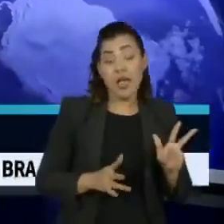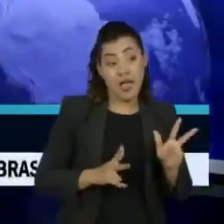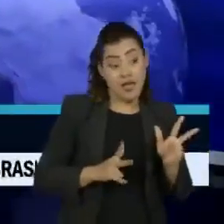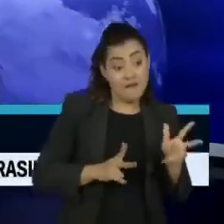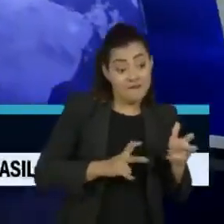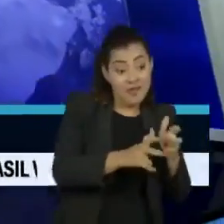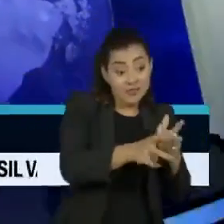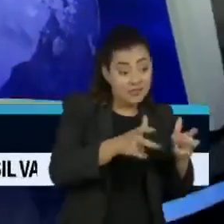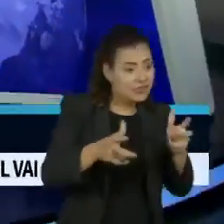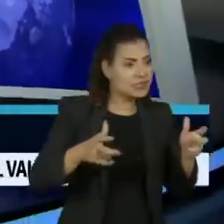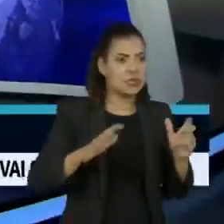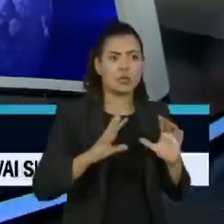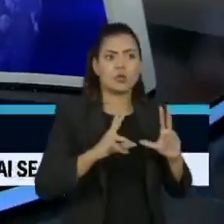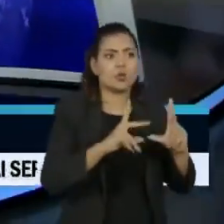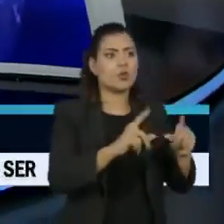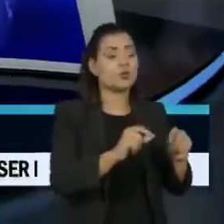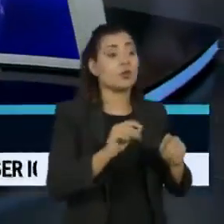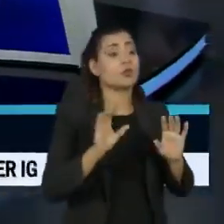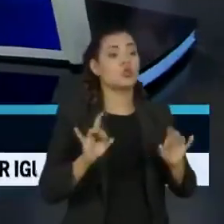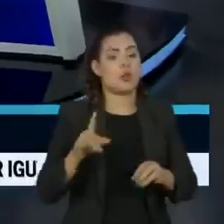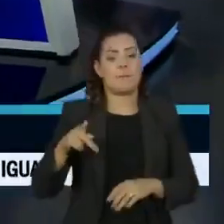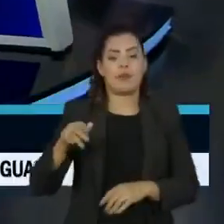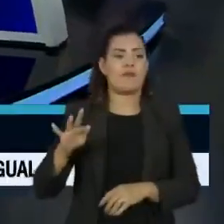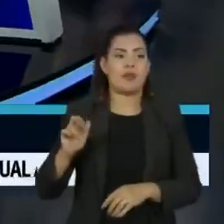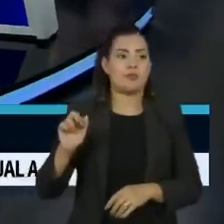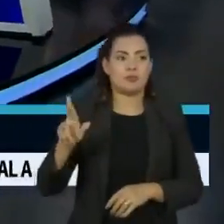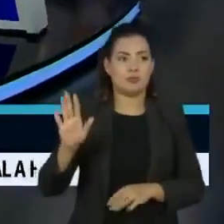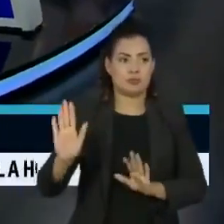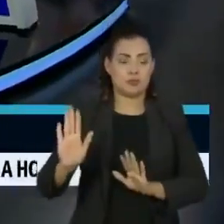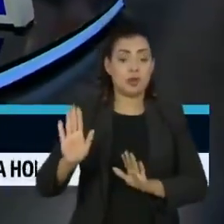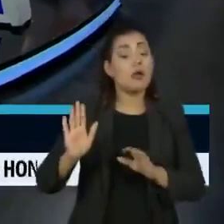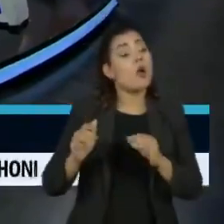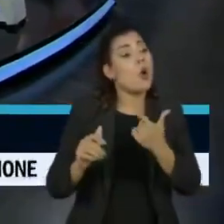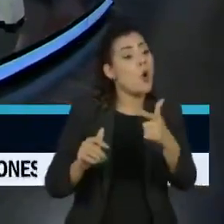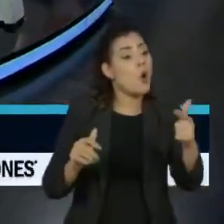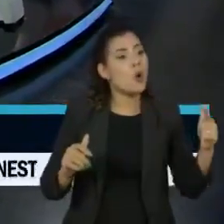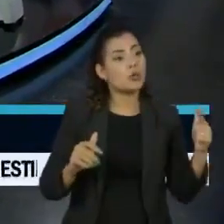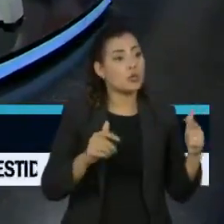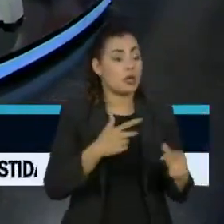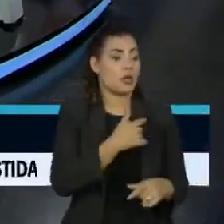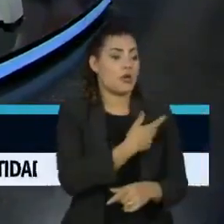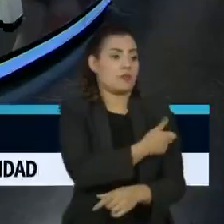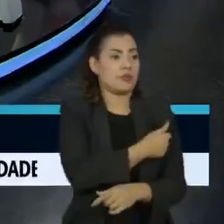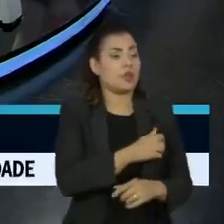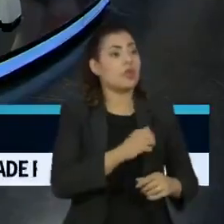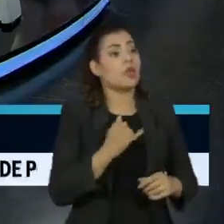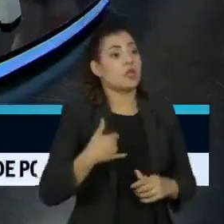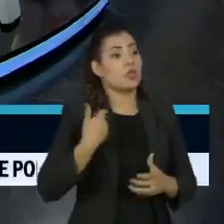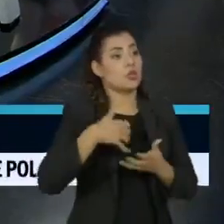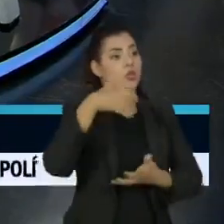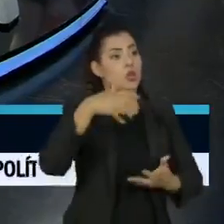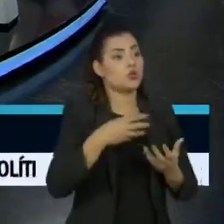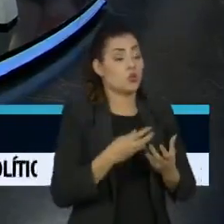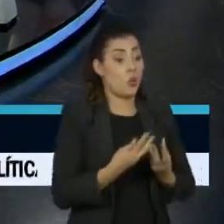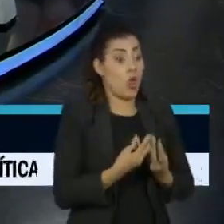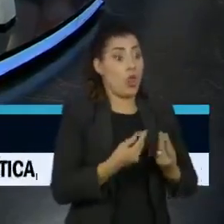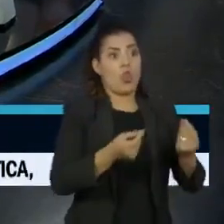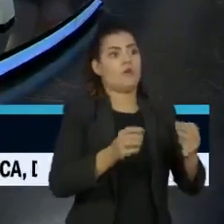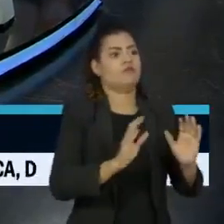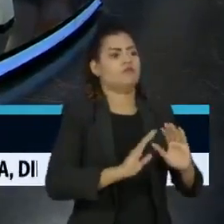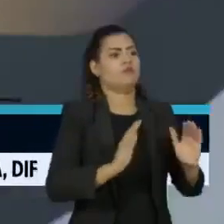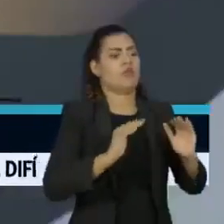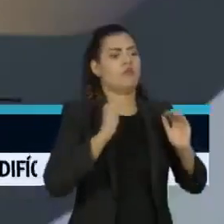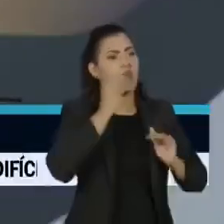vacina, todas elas menos a Pfizer, tem uma eficácia pior em idosos. E quando a gente vai ver de